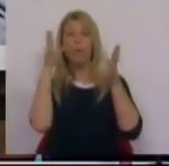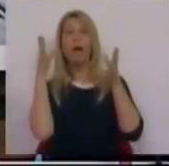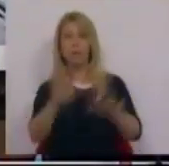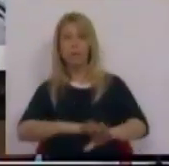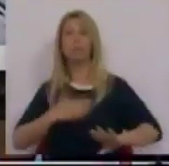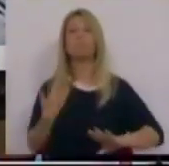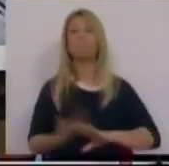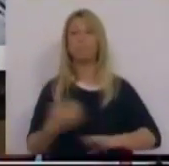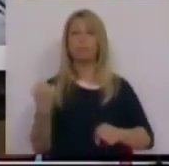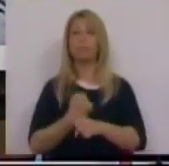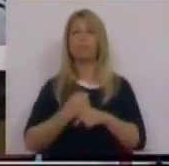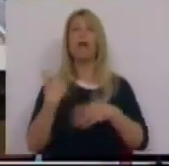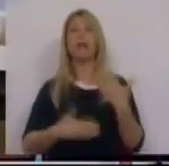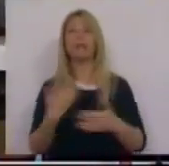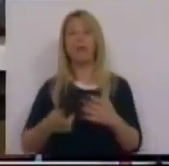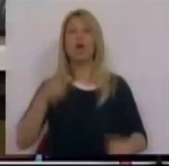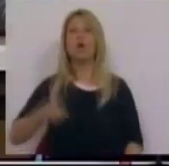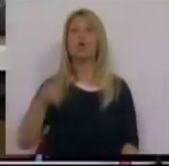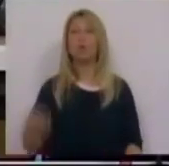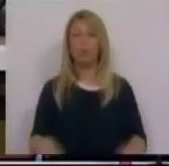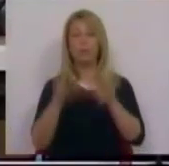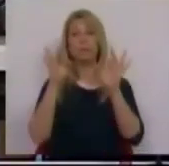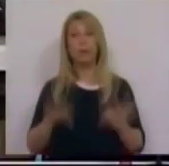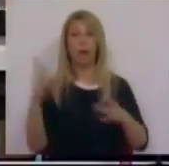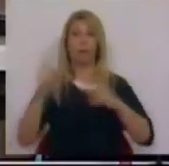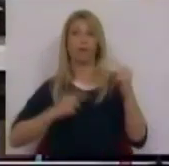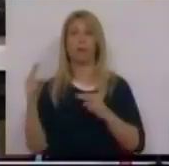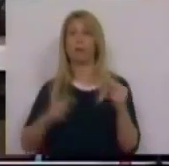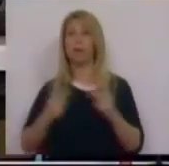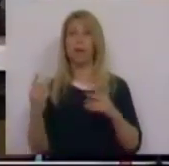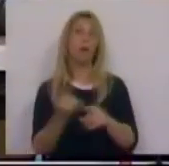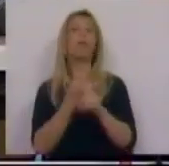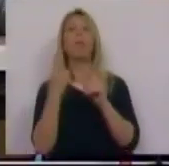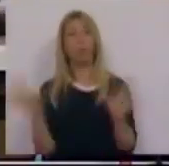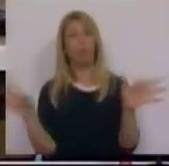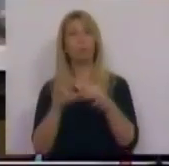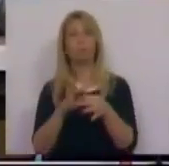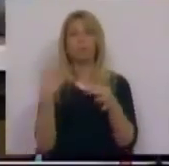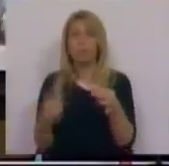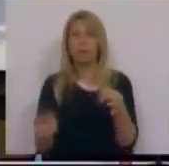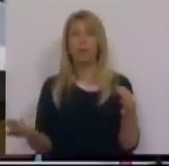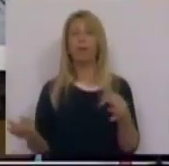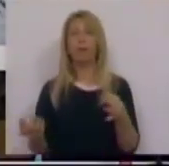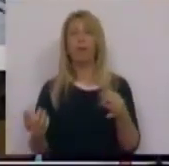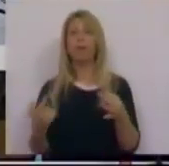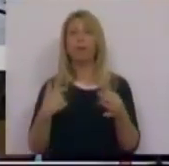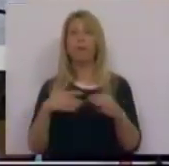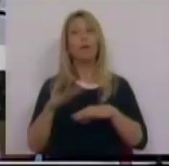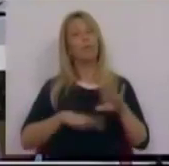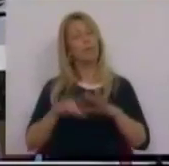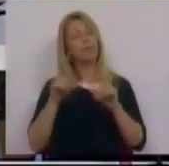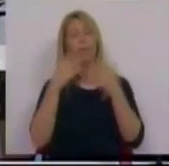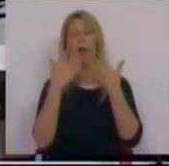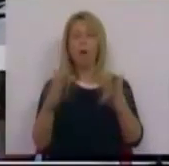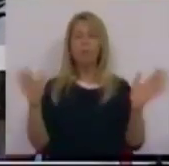redobrada na atividade seguradora como há na atividade financeira, porque elas estão intimamente ligadas, isso fazemos também com